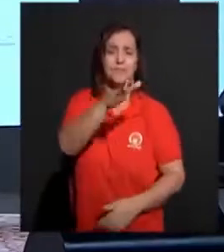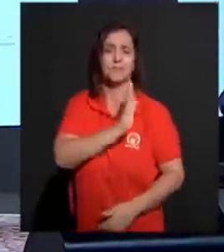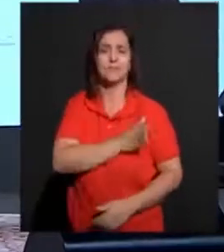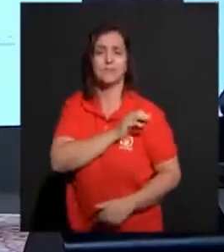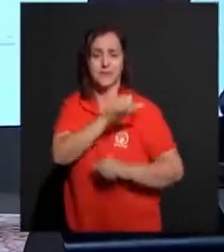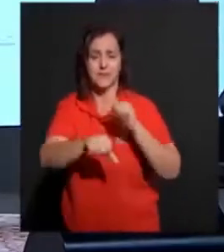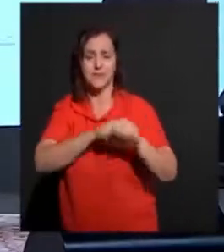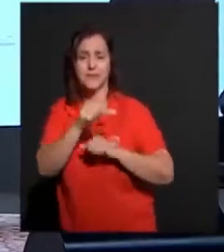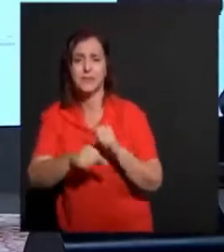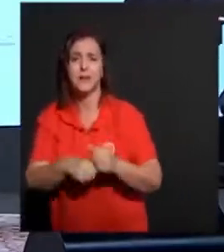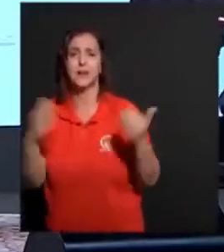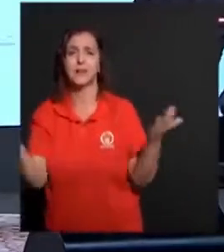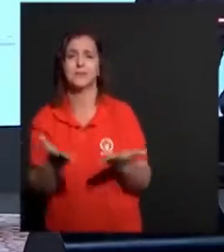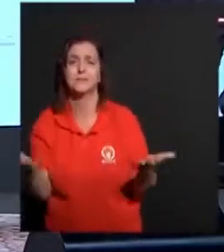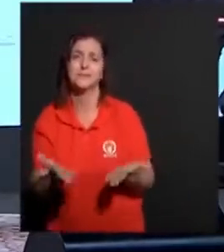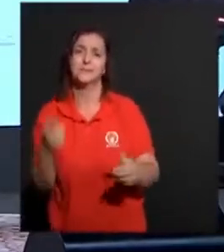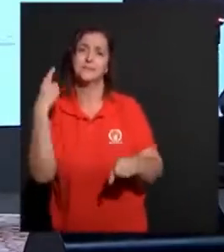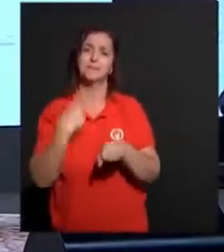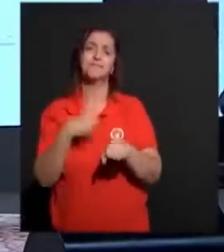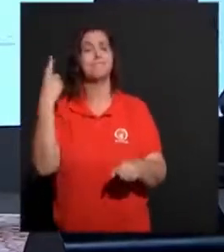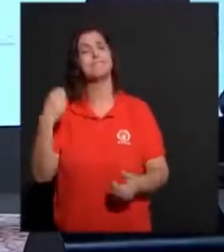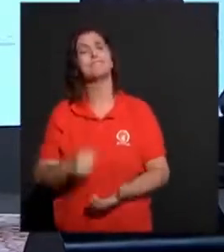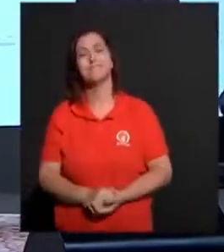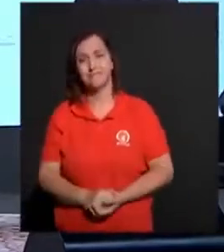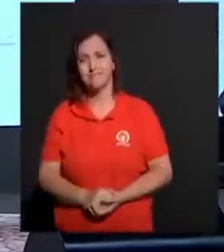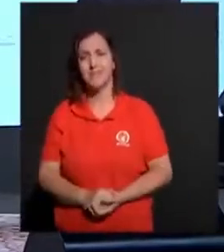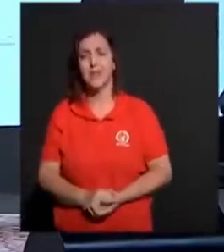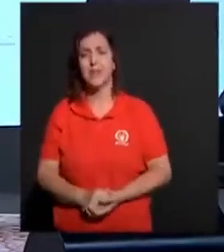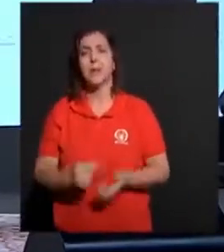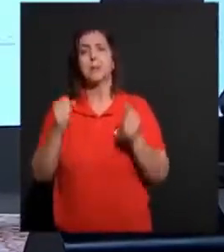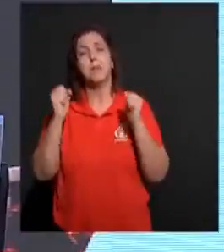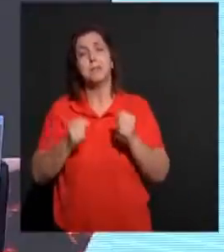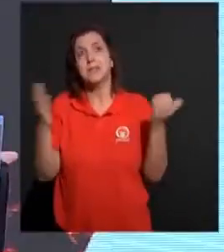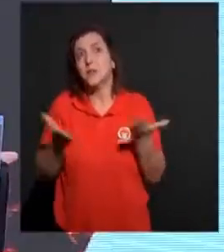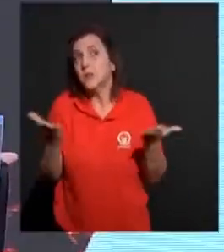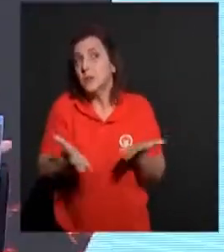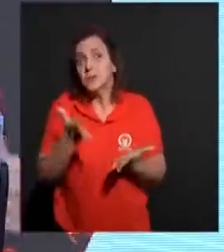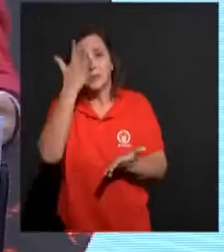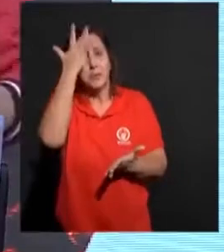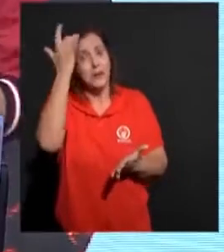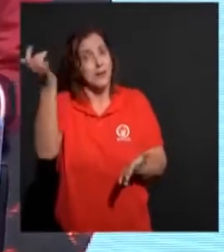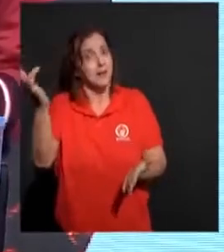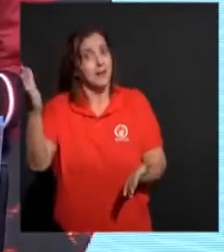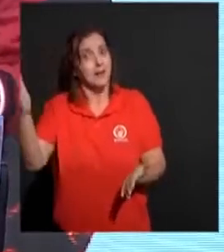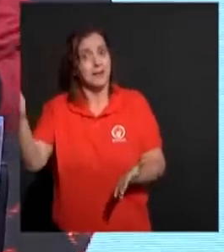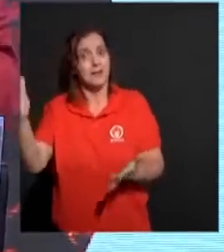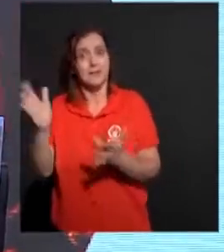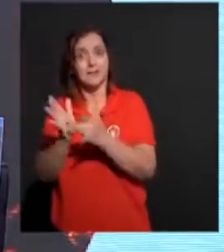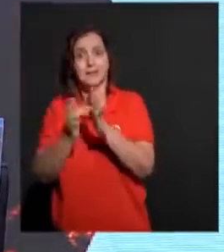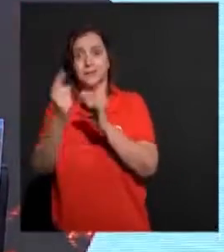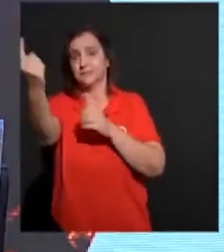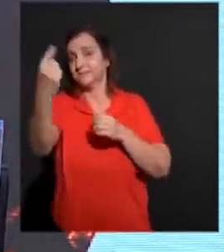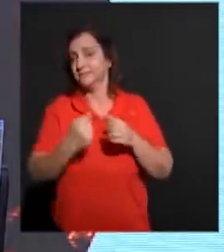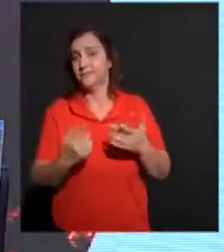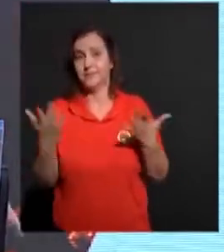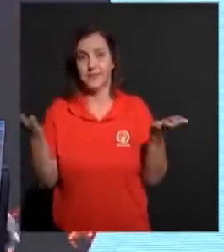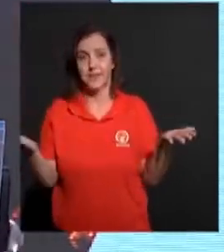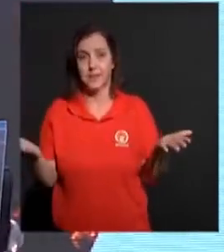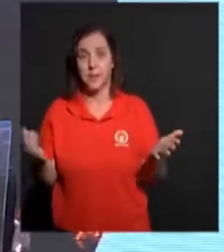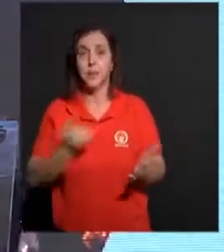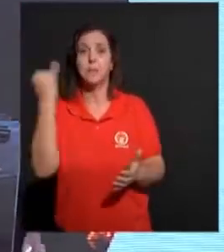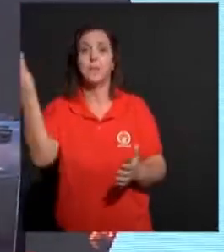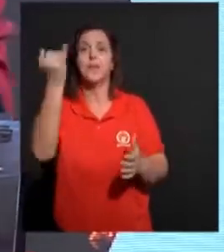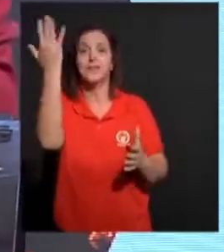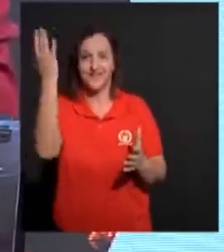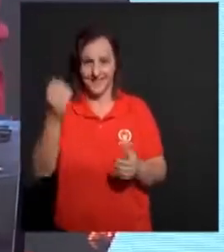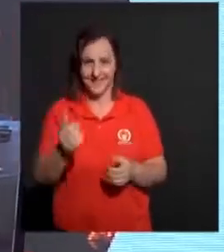restaurado. Neste momento. Porque pode ser hoje. Pode ser amanhã. O que nos importa. Que Ele voltará.